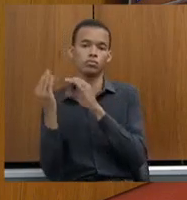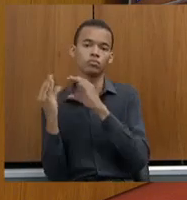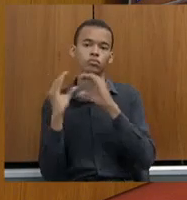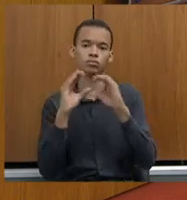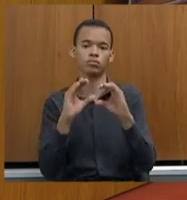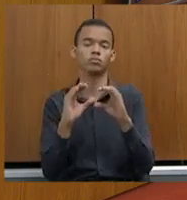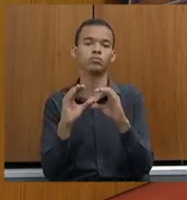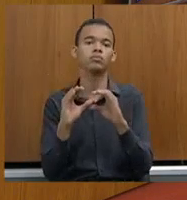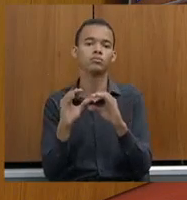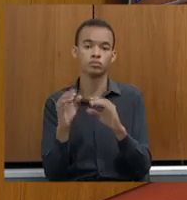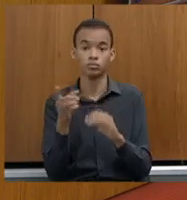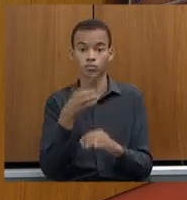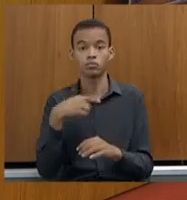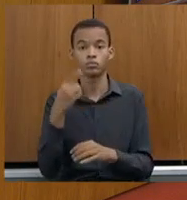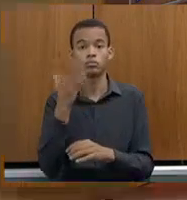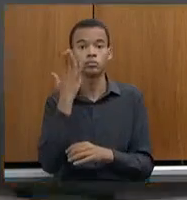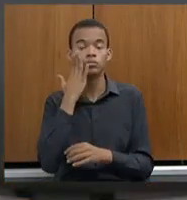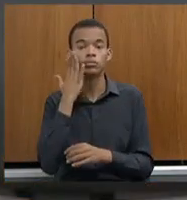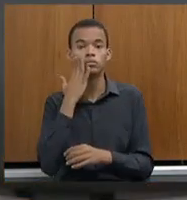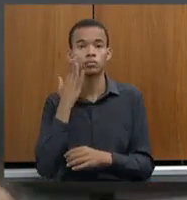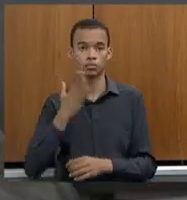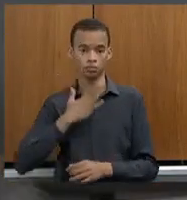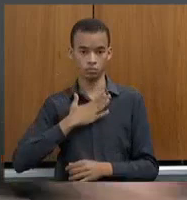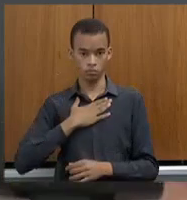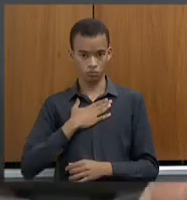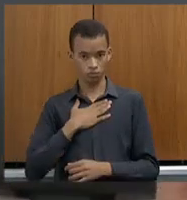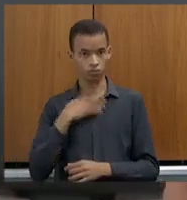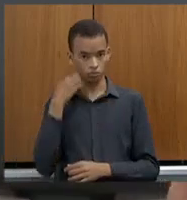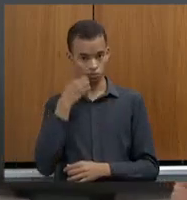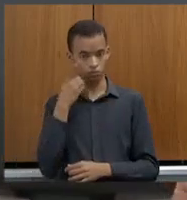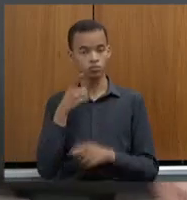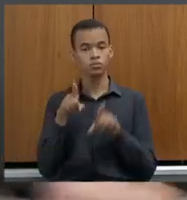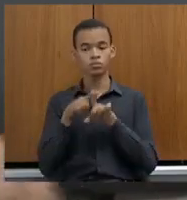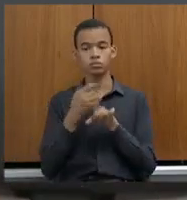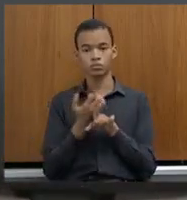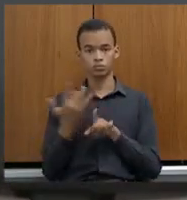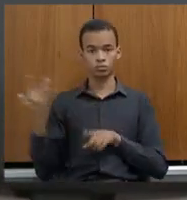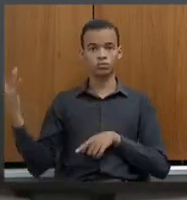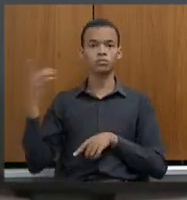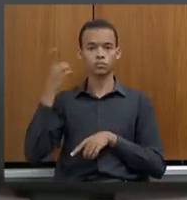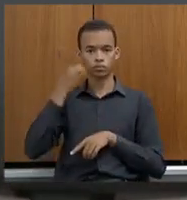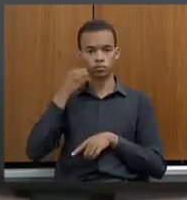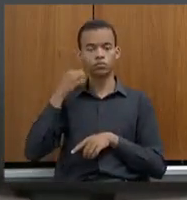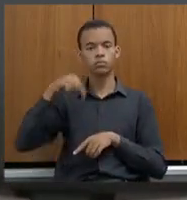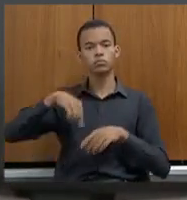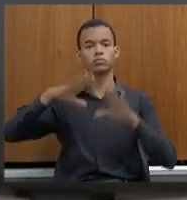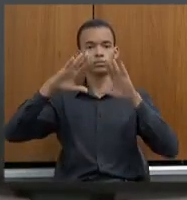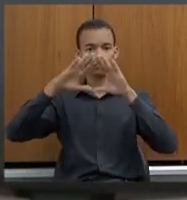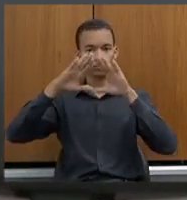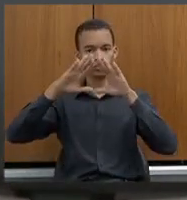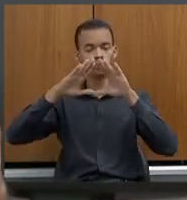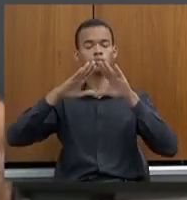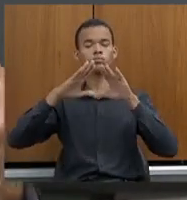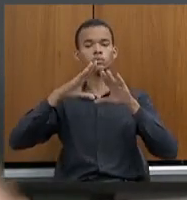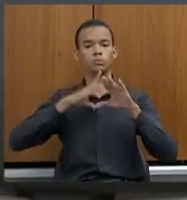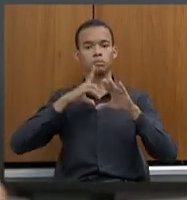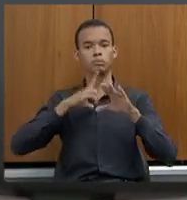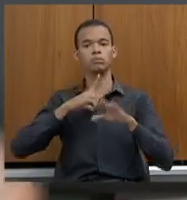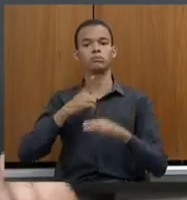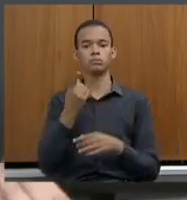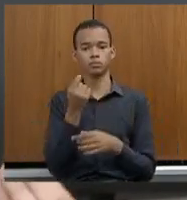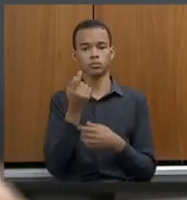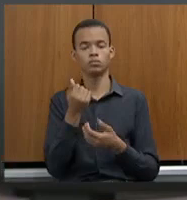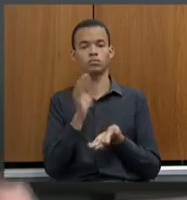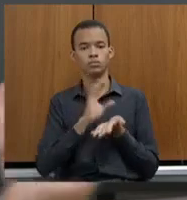recursos das emendas, e eu não estou falando da minha emenda, eu estou falando de todos os deputados e deputadas da Assembleia. Então, os recursos, o